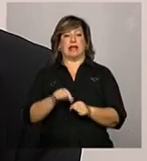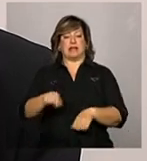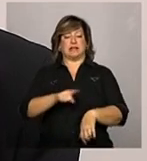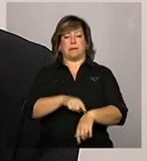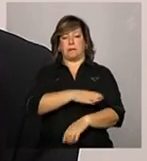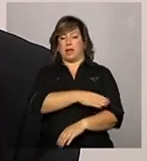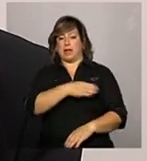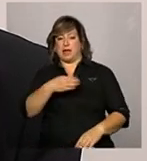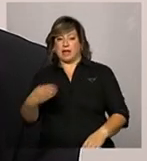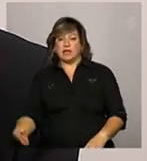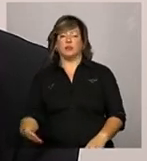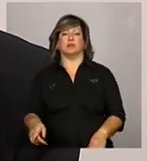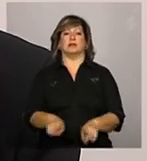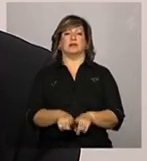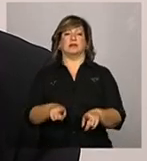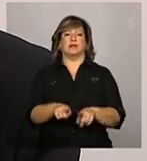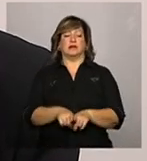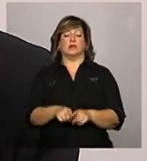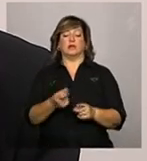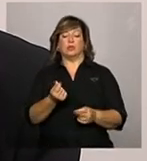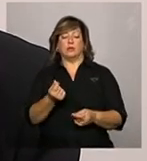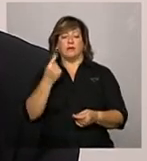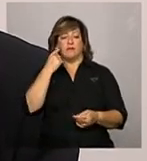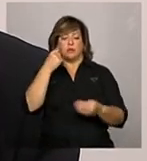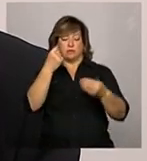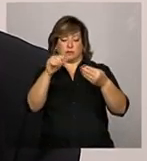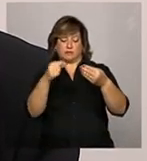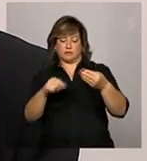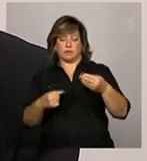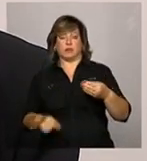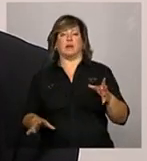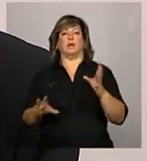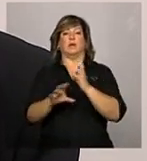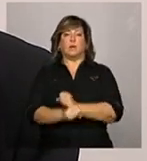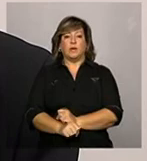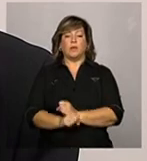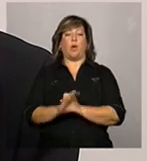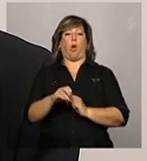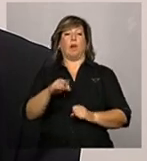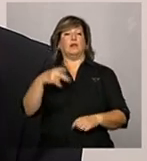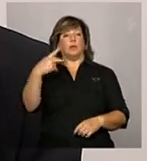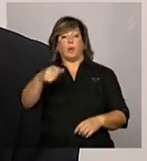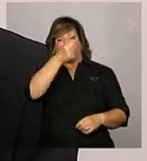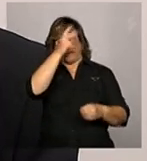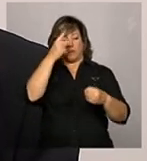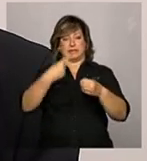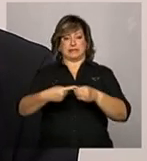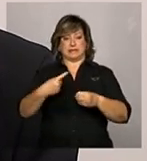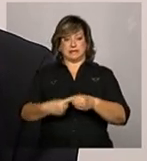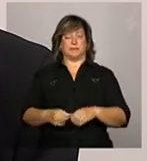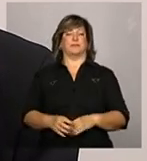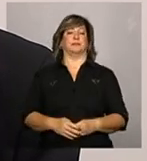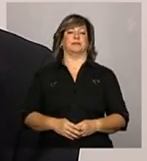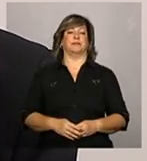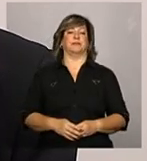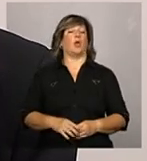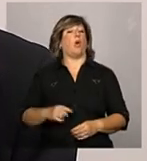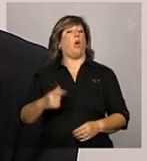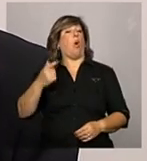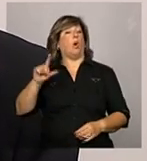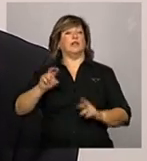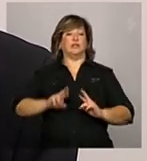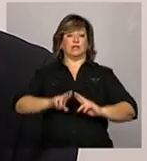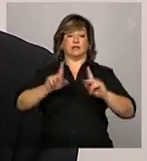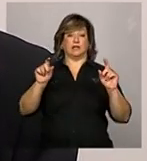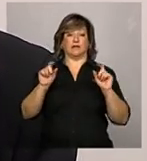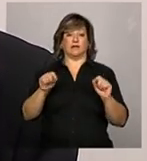com as saídas financeiras, ou seja, com reflexo na conta do município. Outra diferença notável